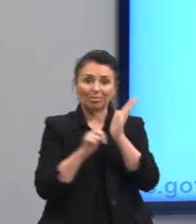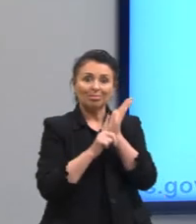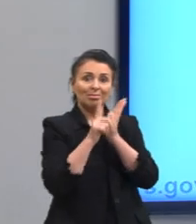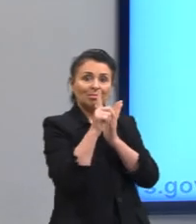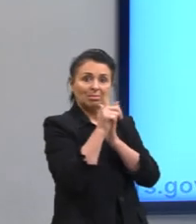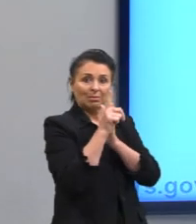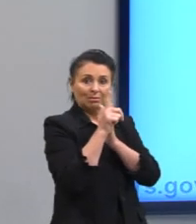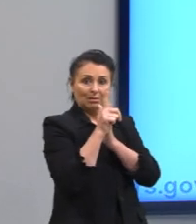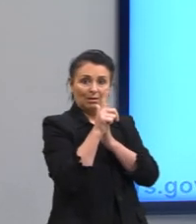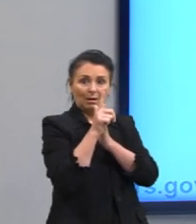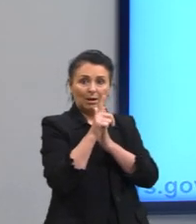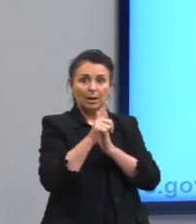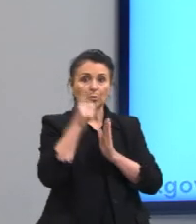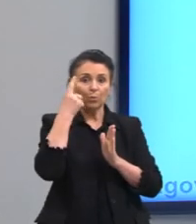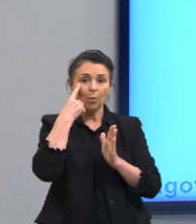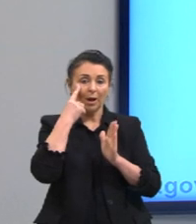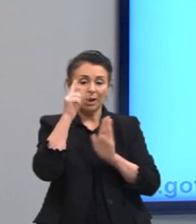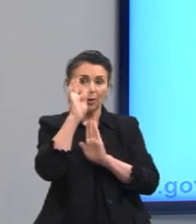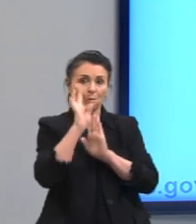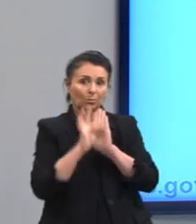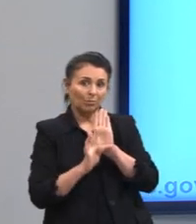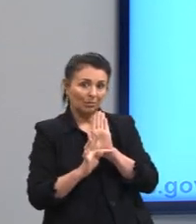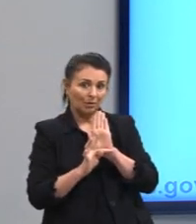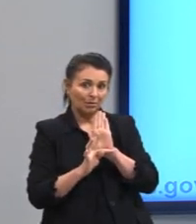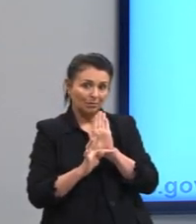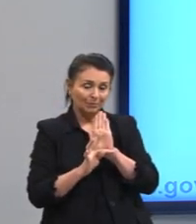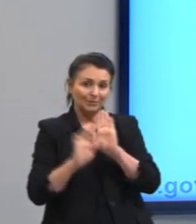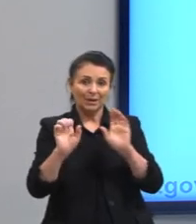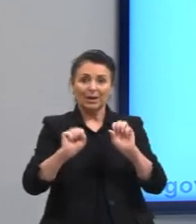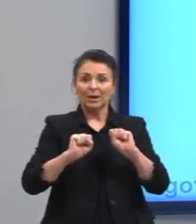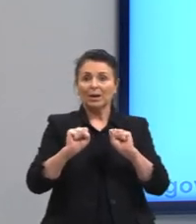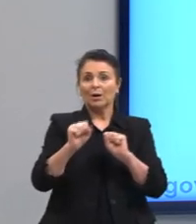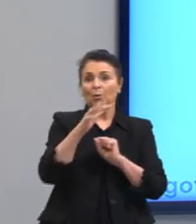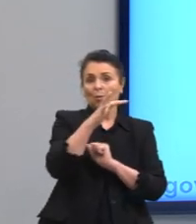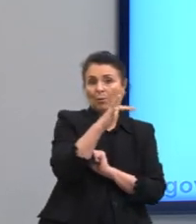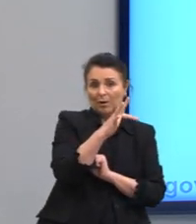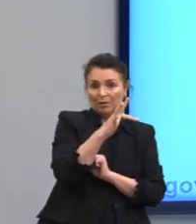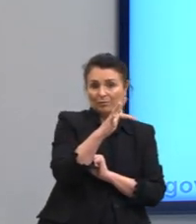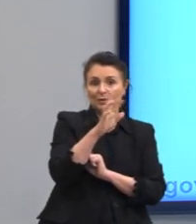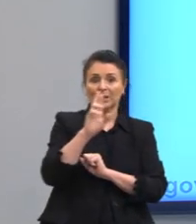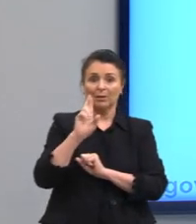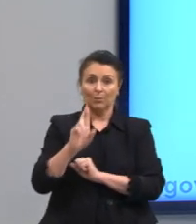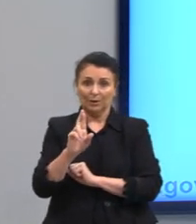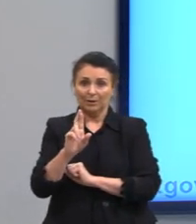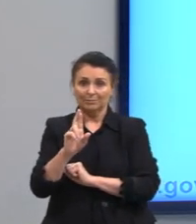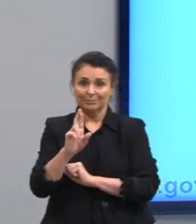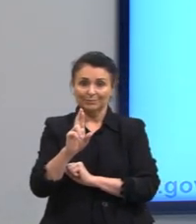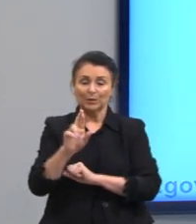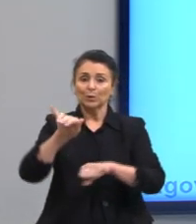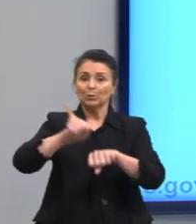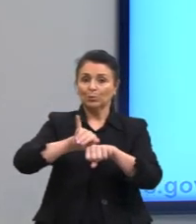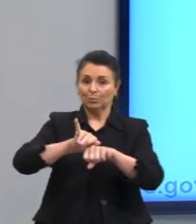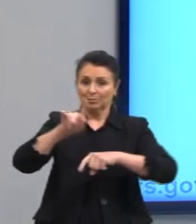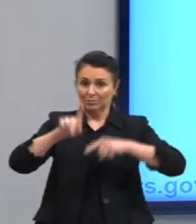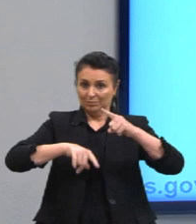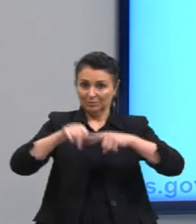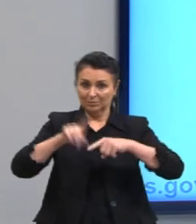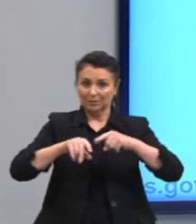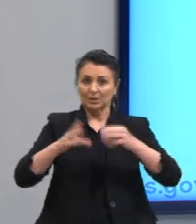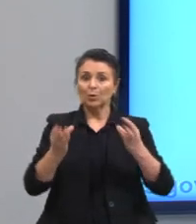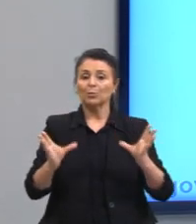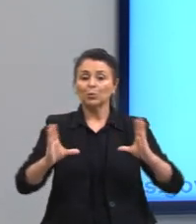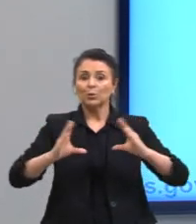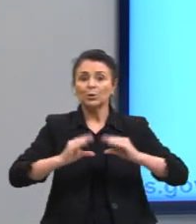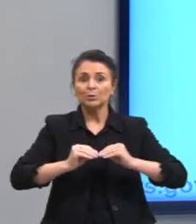a descrição textual dela, né? A força resultante que atua sobre um corpo. Mas, a gente consegue resumir ela